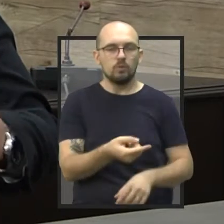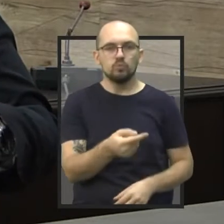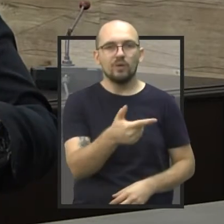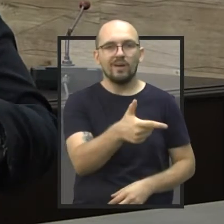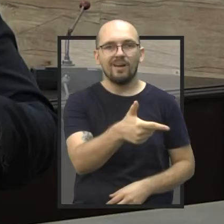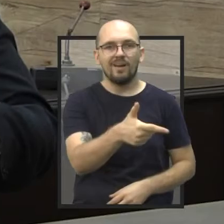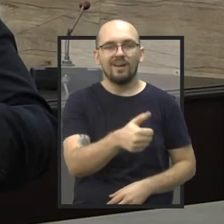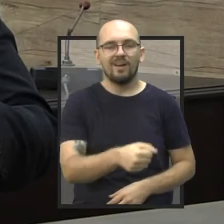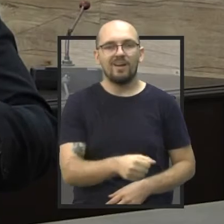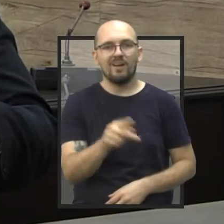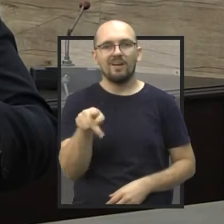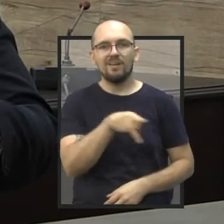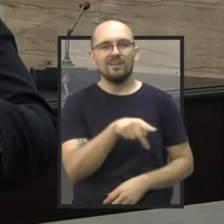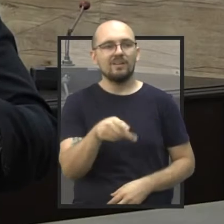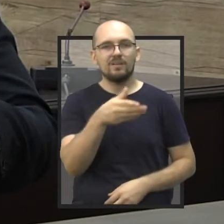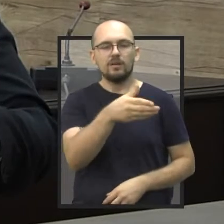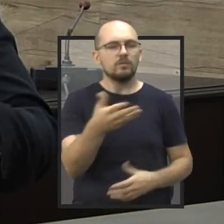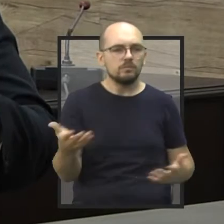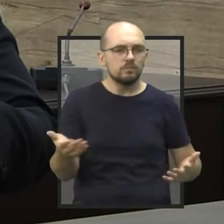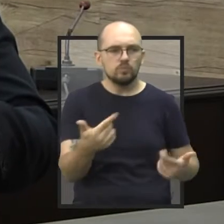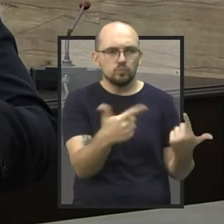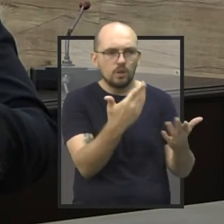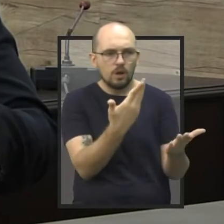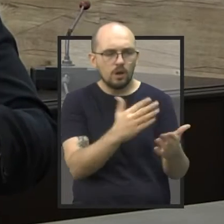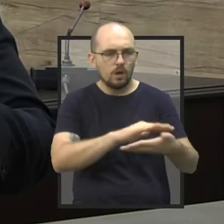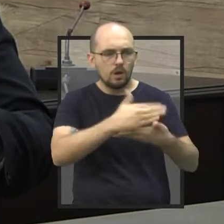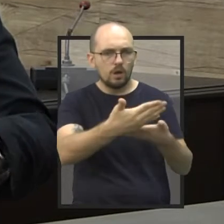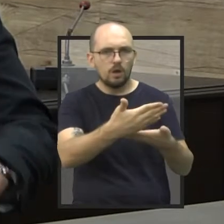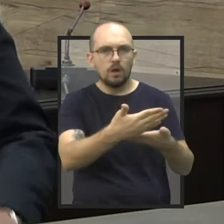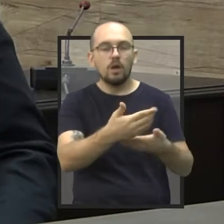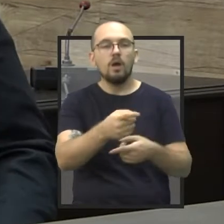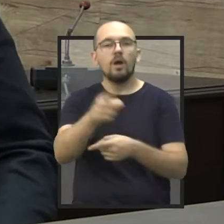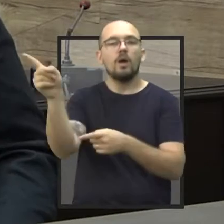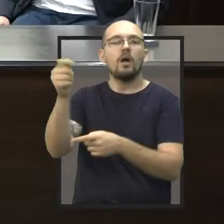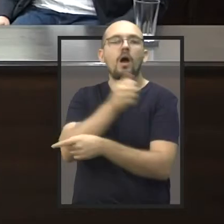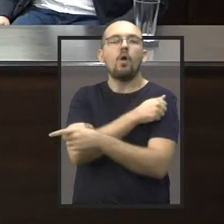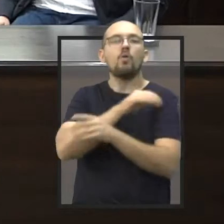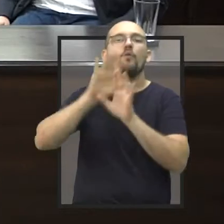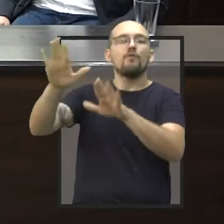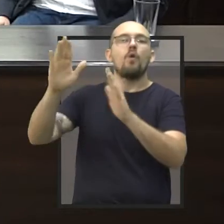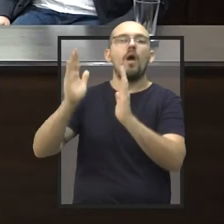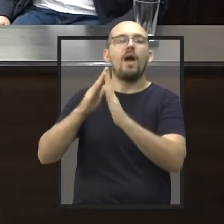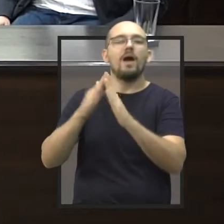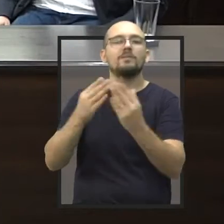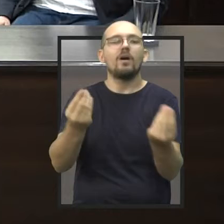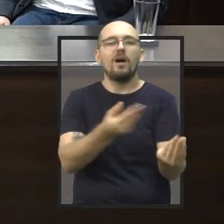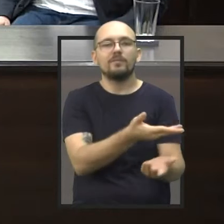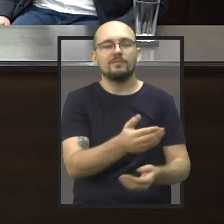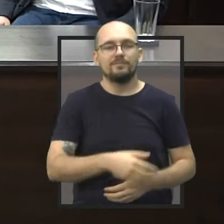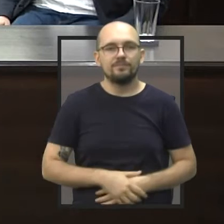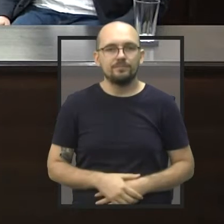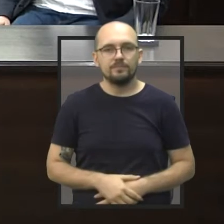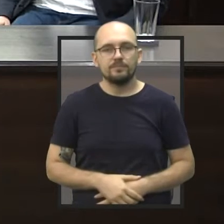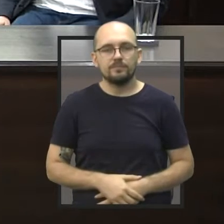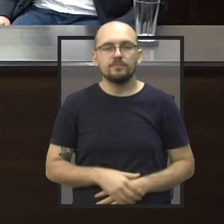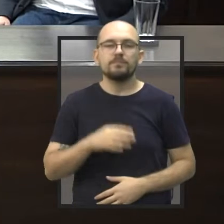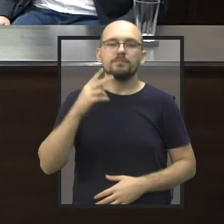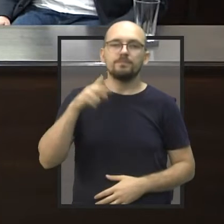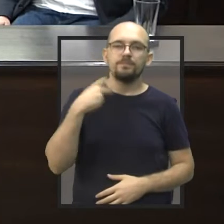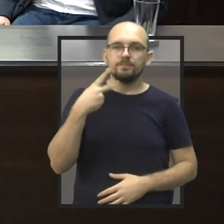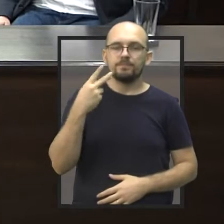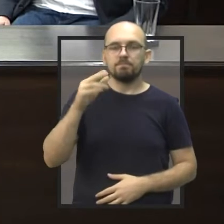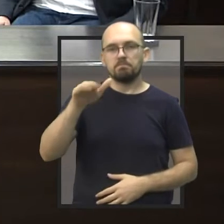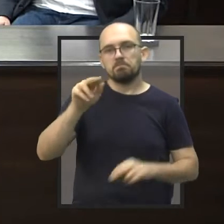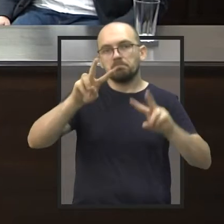o professor não tem o computador para poder fazer a aula remota também para os alunos que ficaram em casa. Vereador, sobre a retomada da